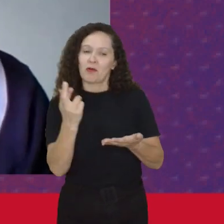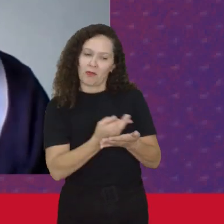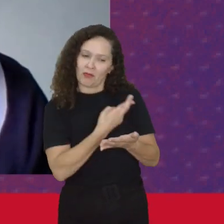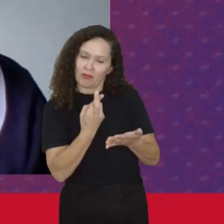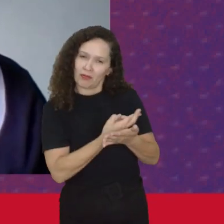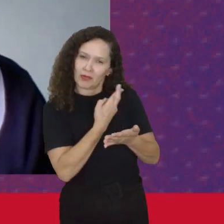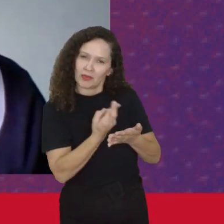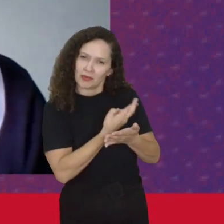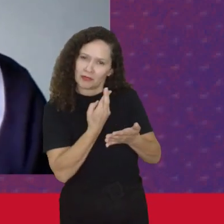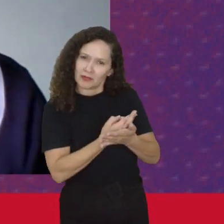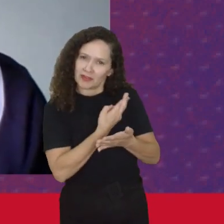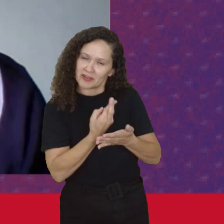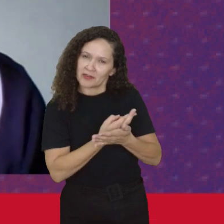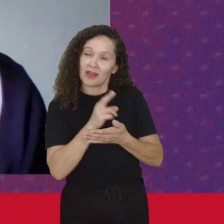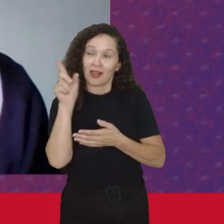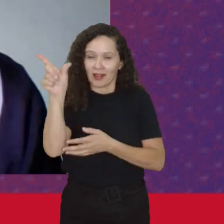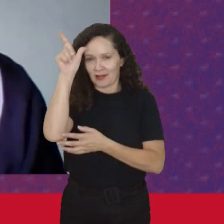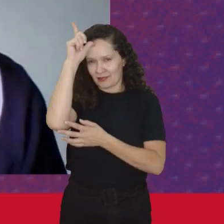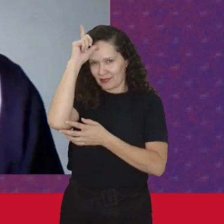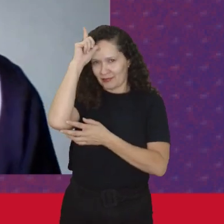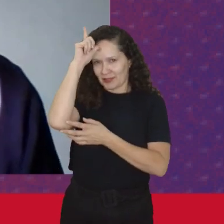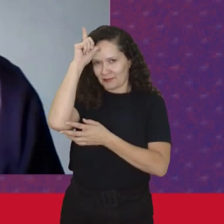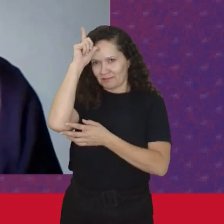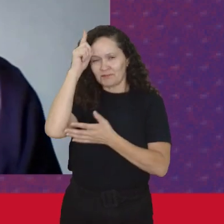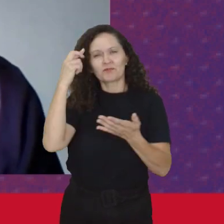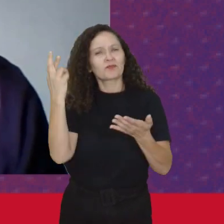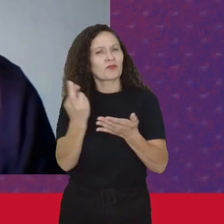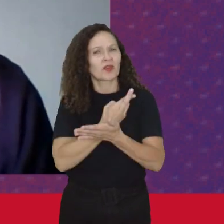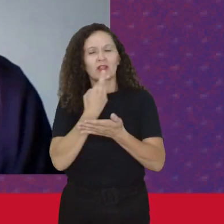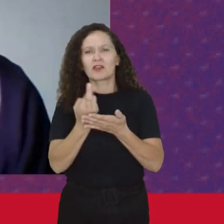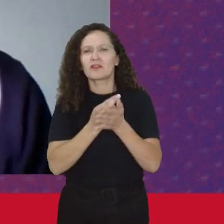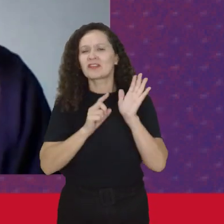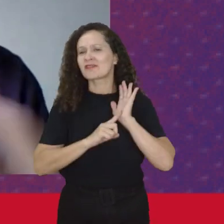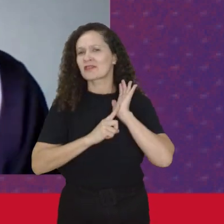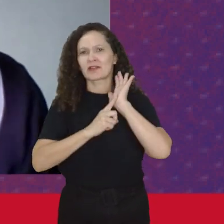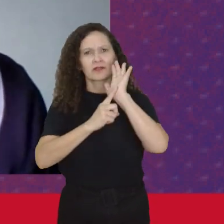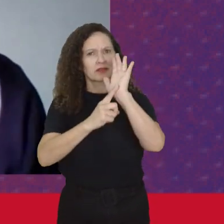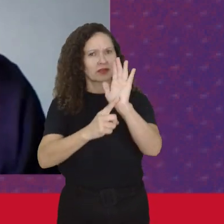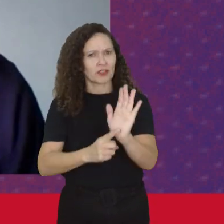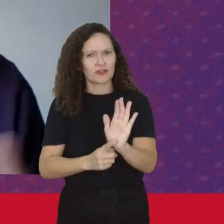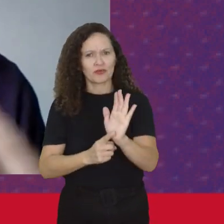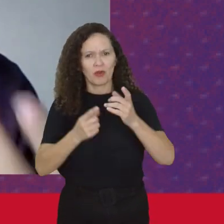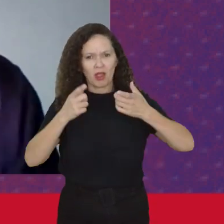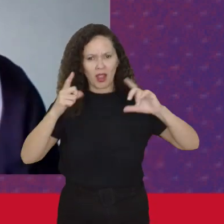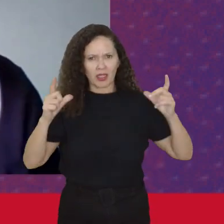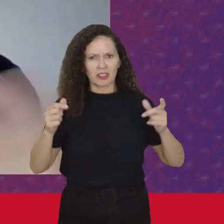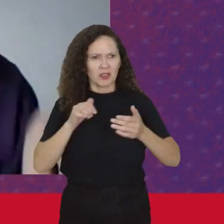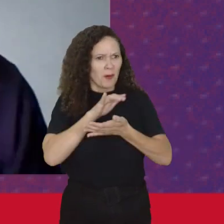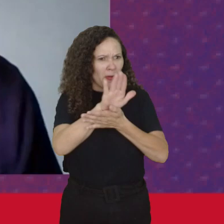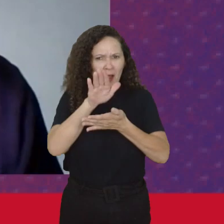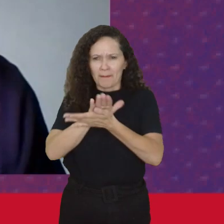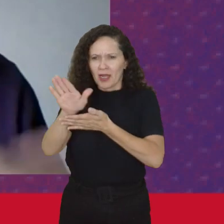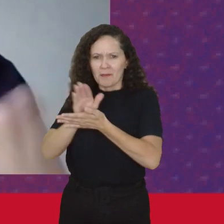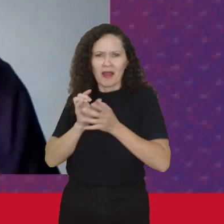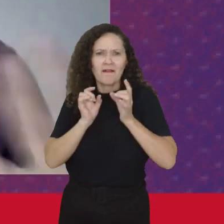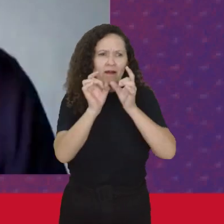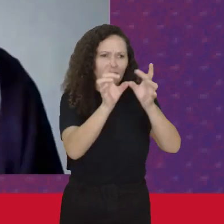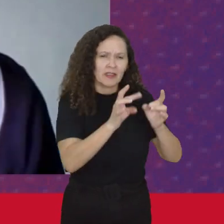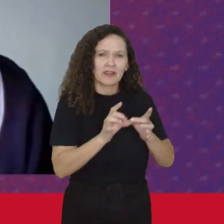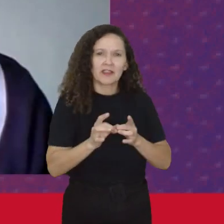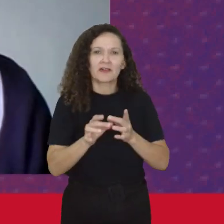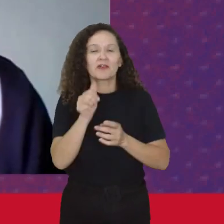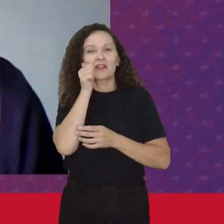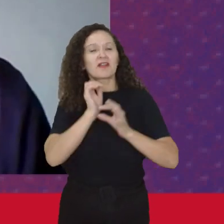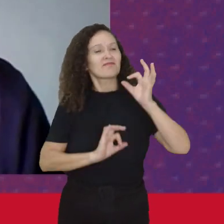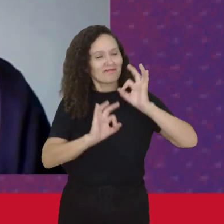chamava Da Recordade Que foi uma revista Que cresceu muito A tiragem Que foi trazendo E elas